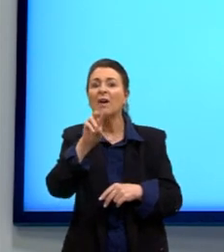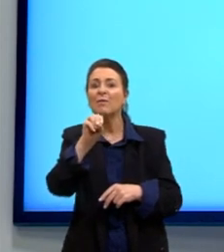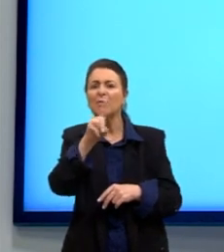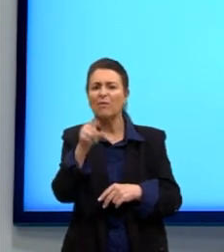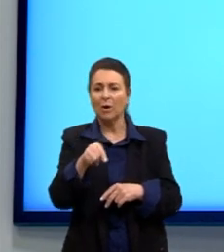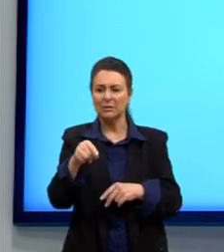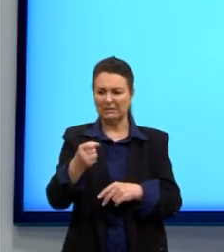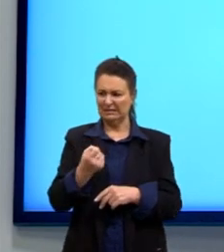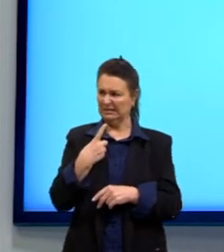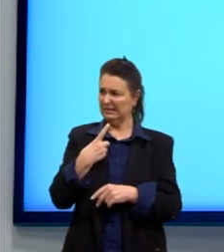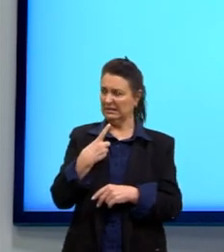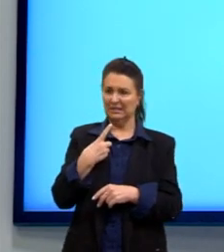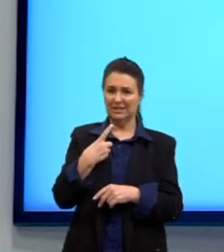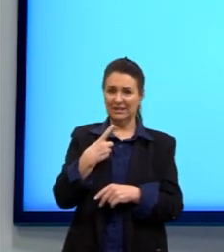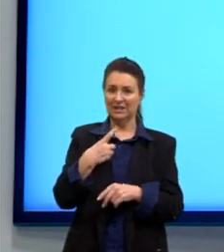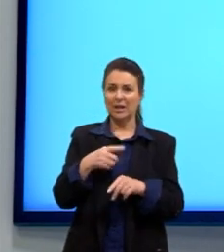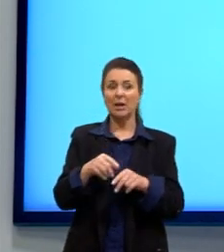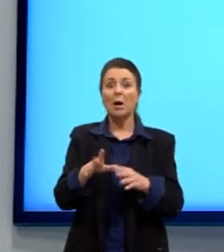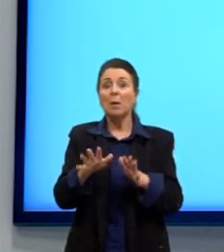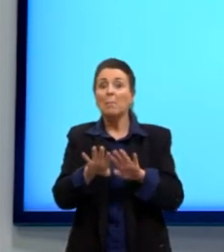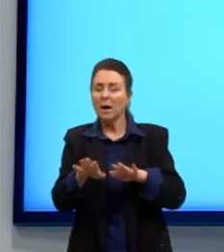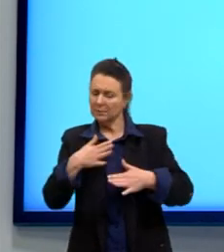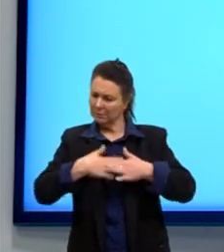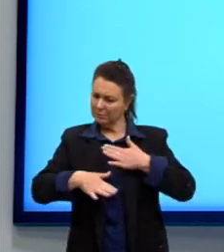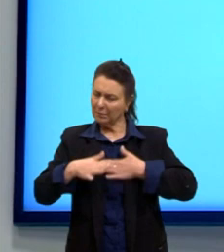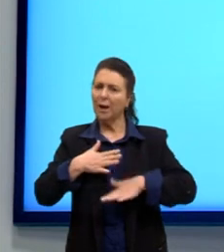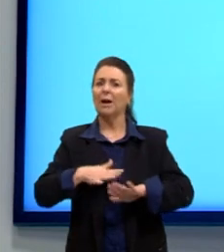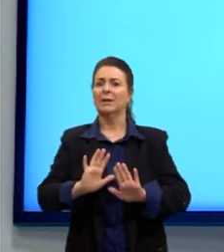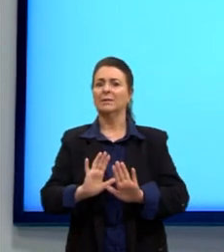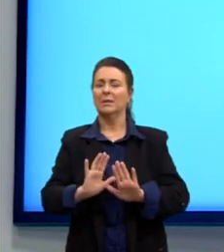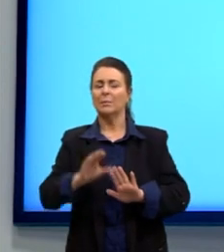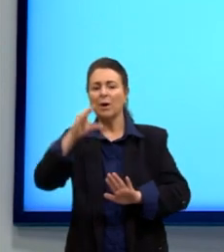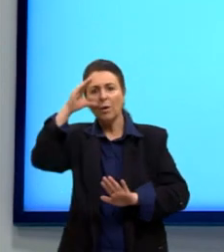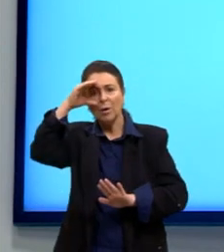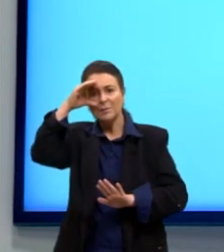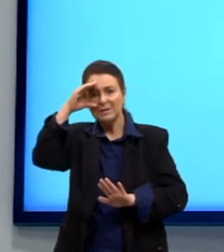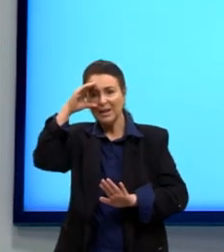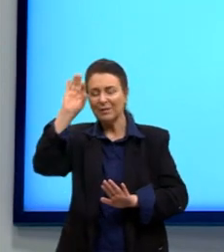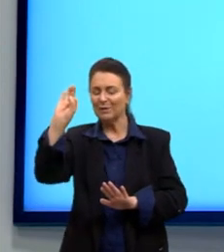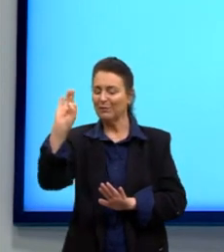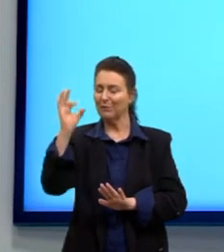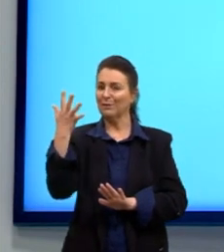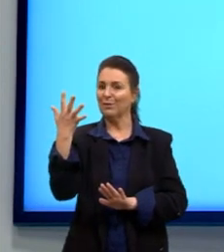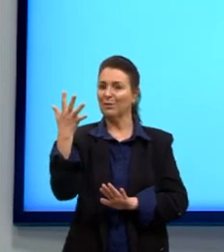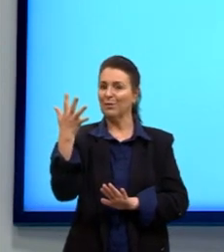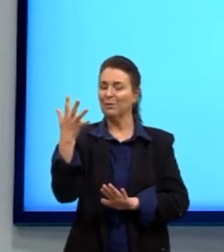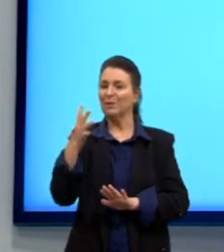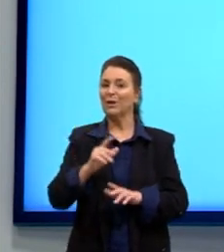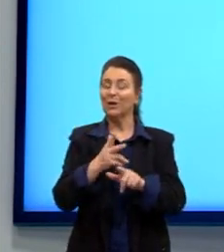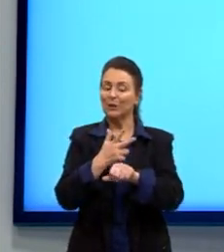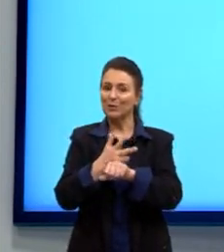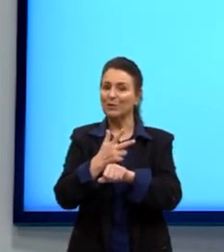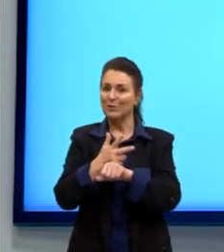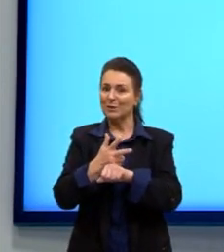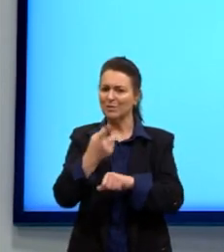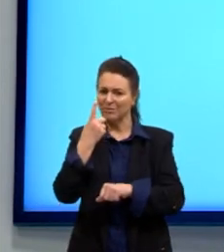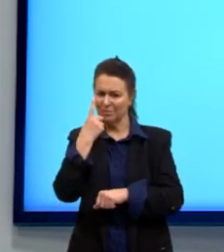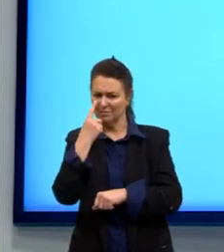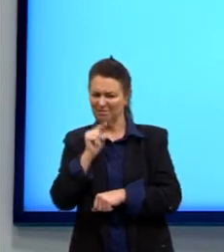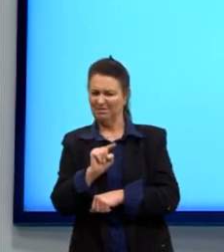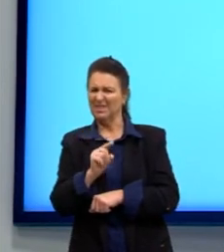Claro que o efeito vai passar rapidinho, né? Mas a gente observa esse fenômeno nesses vídeos, né? Que a gente assiste.